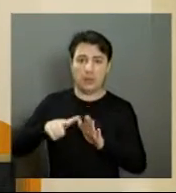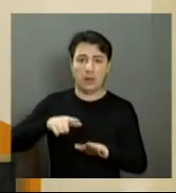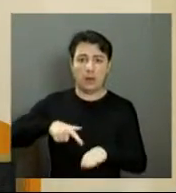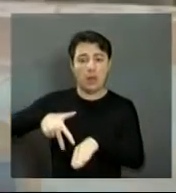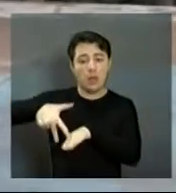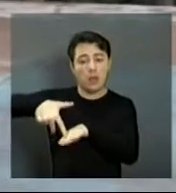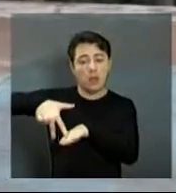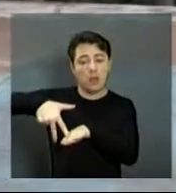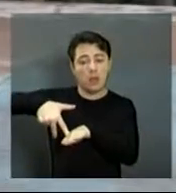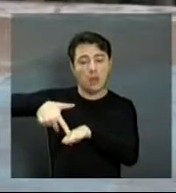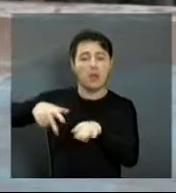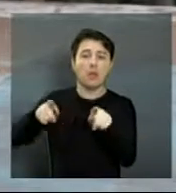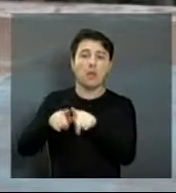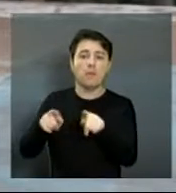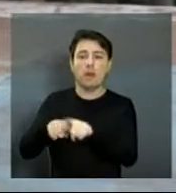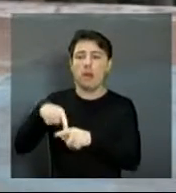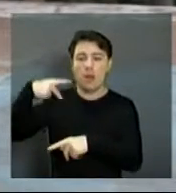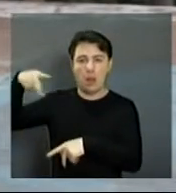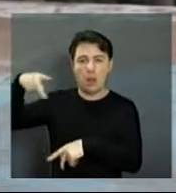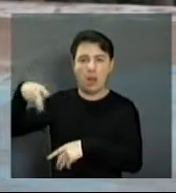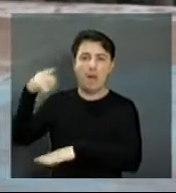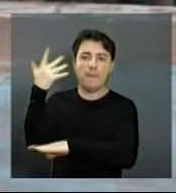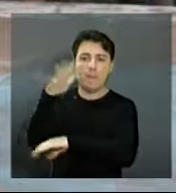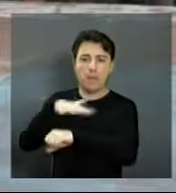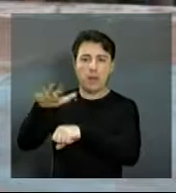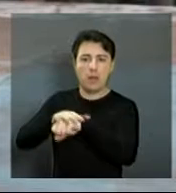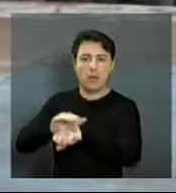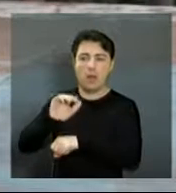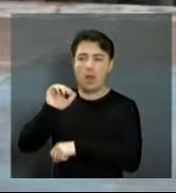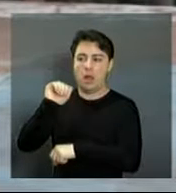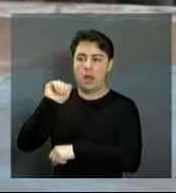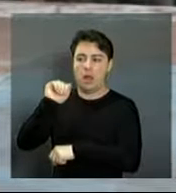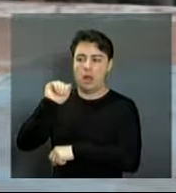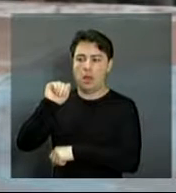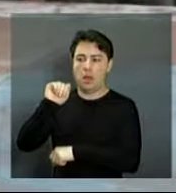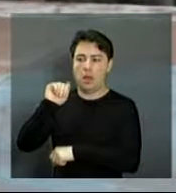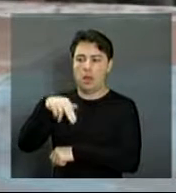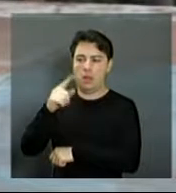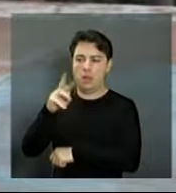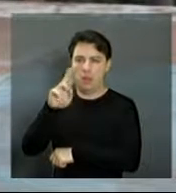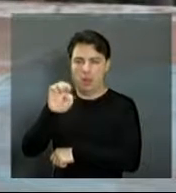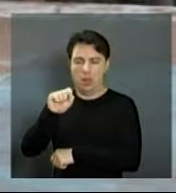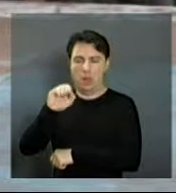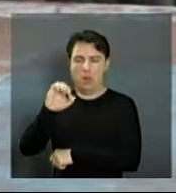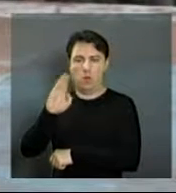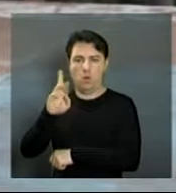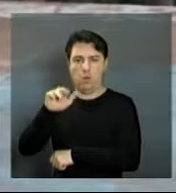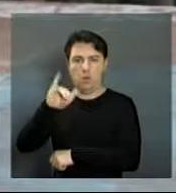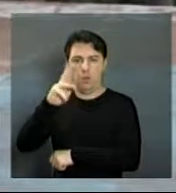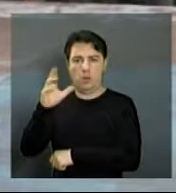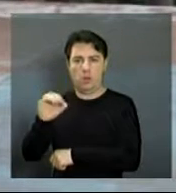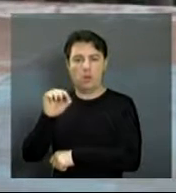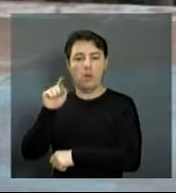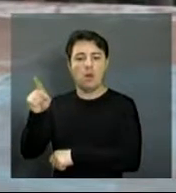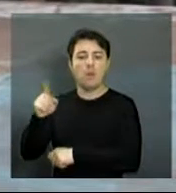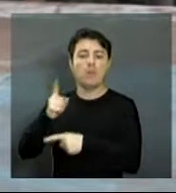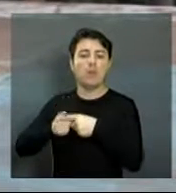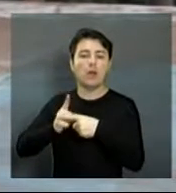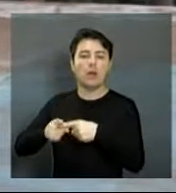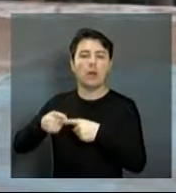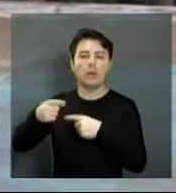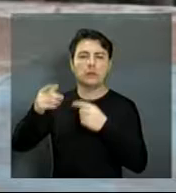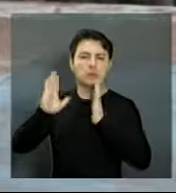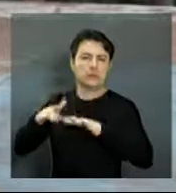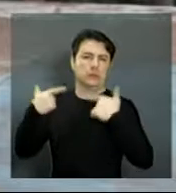de break na Praça Scalamandré Sobrinho. O prefeito também esteve lá na última semana, esqueceu de mencionar o nosso trabalho em relação